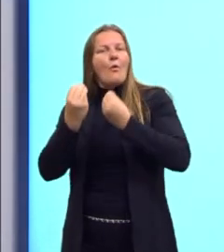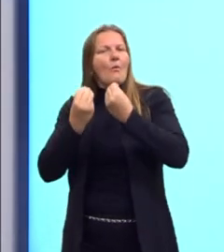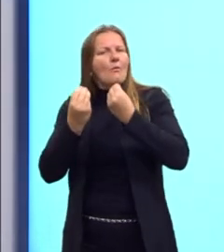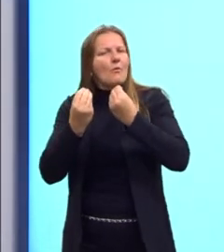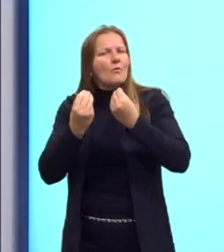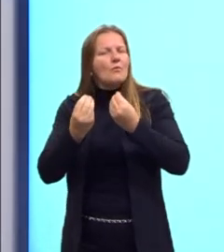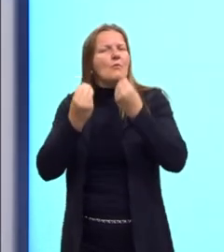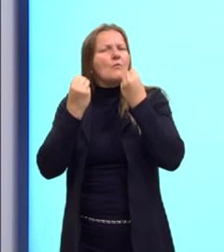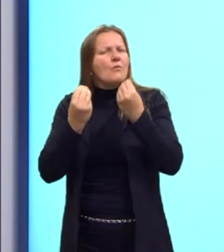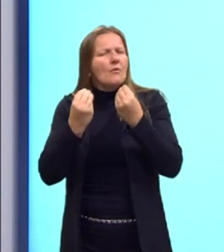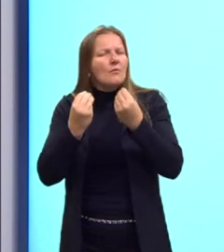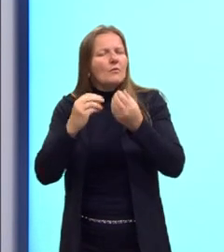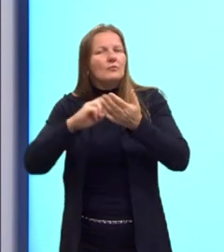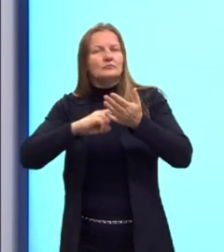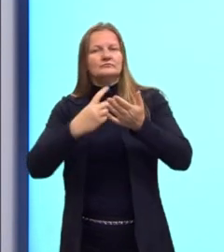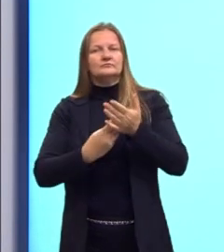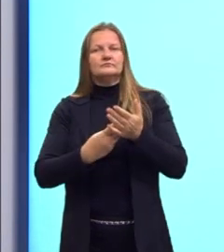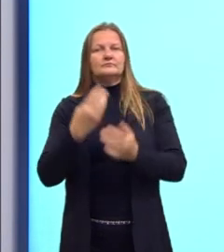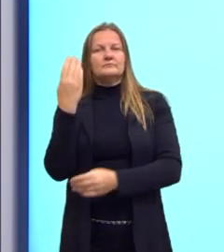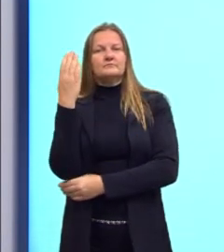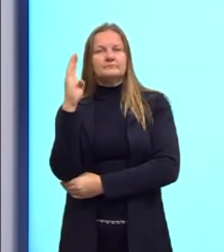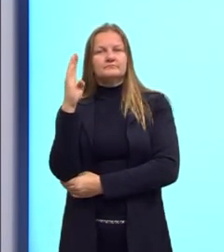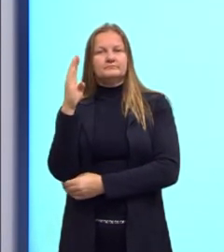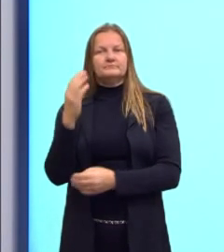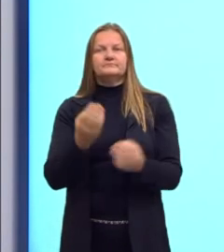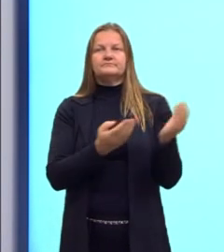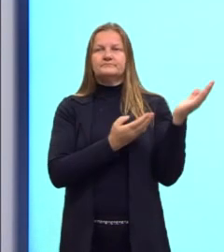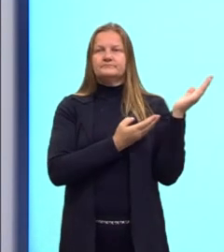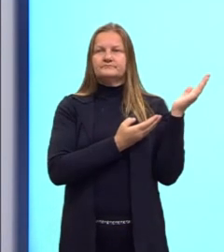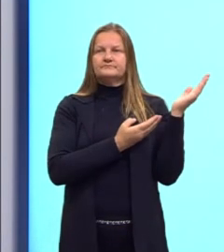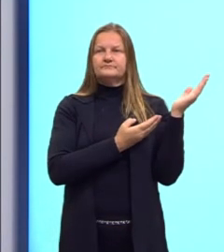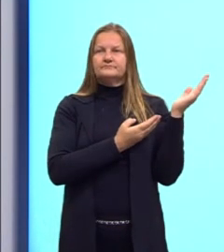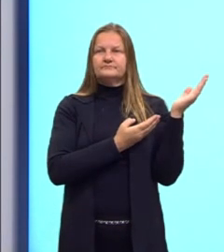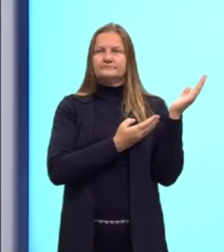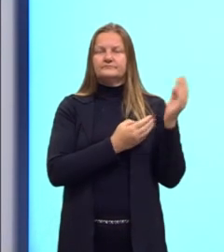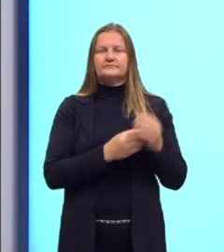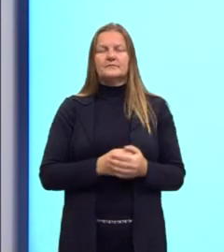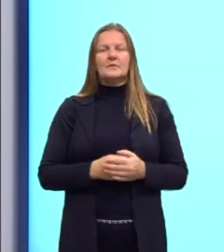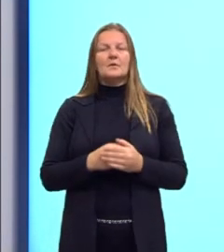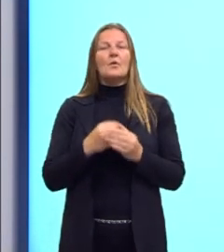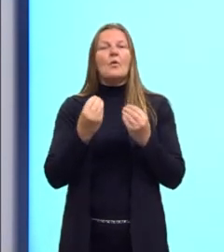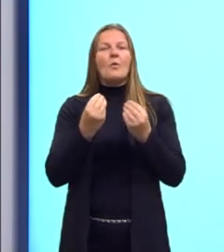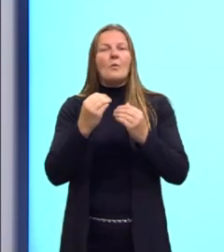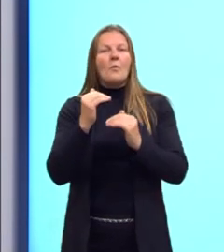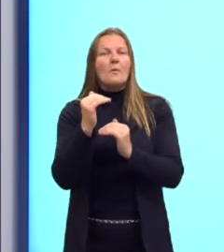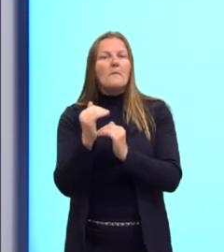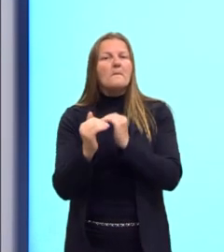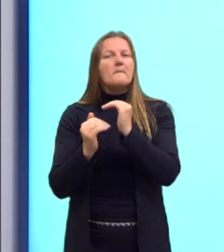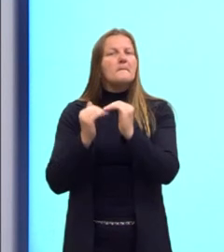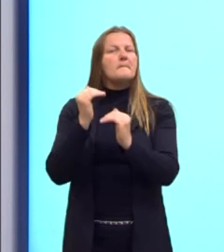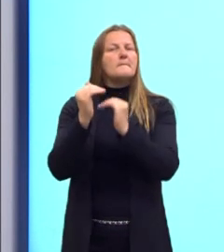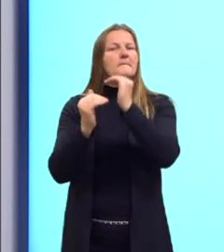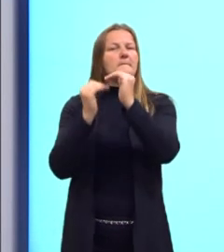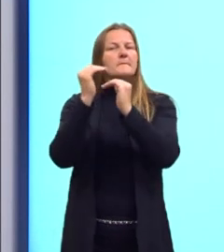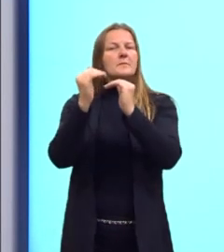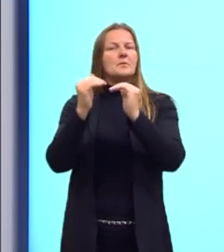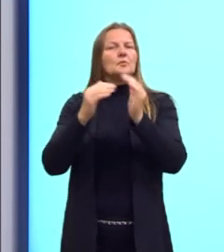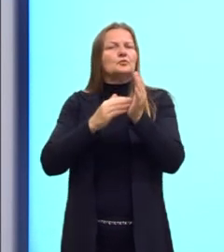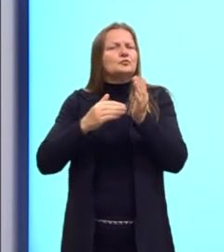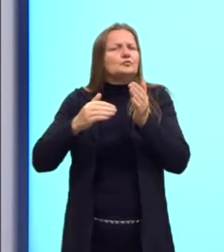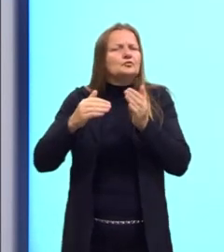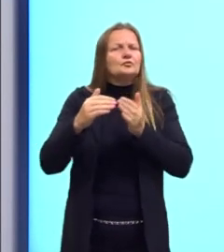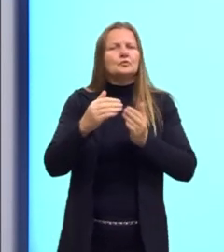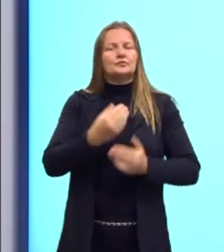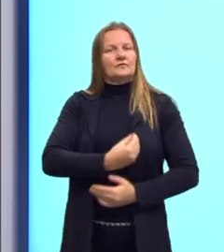O que que quer dizer, então? No dicionário. Processo pelo qual todo o organismo